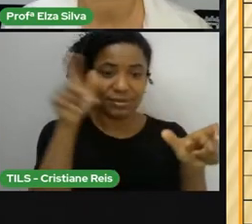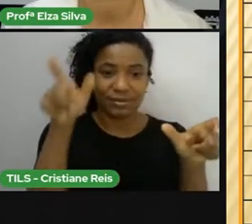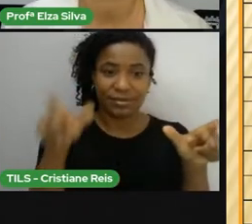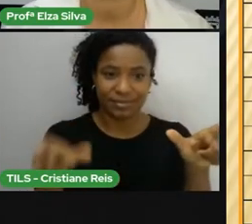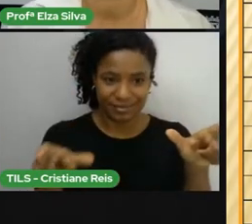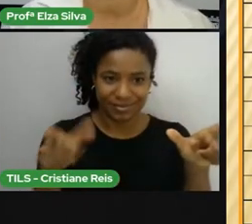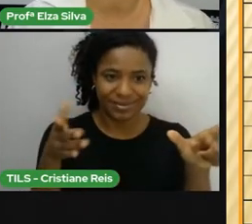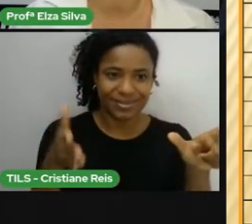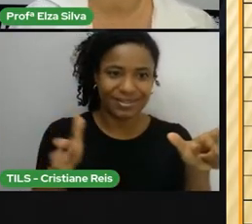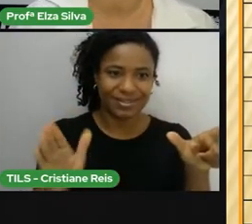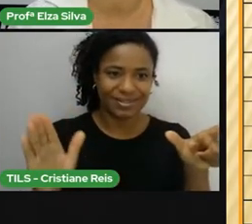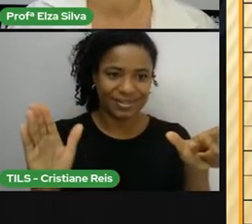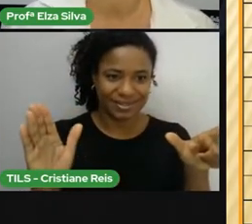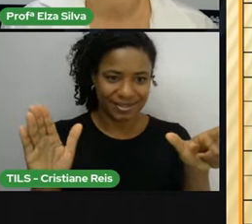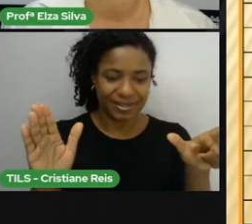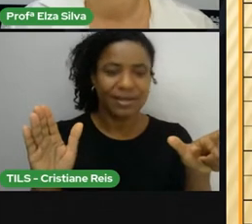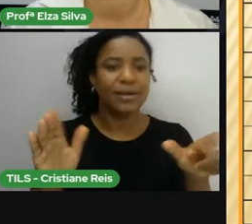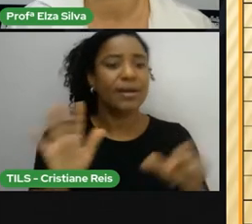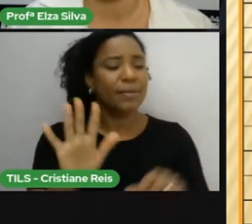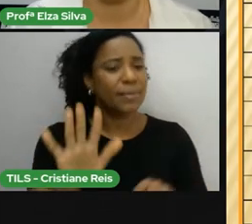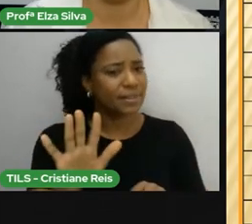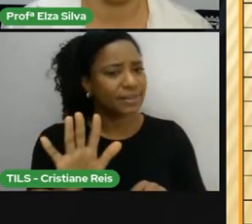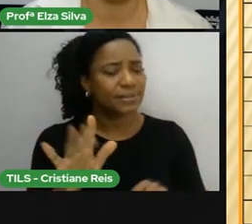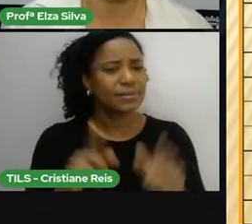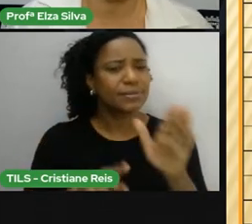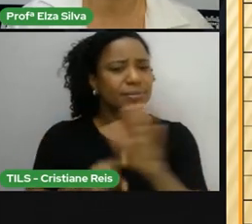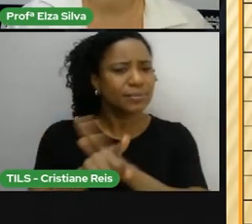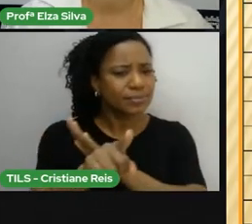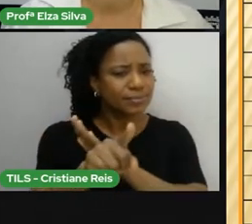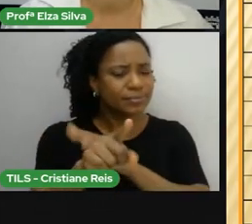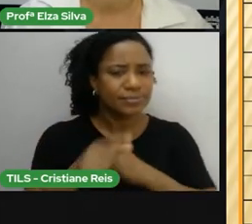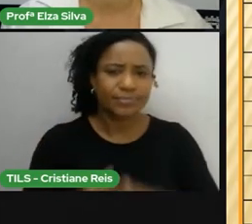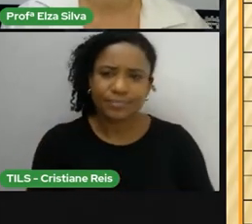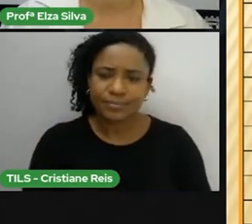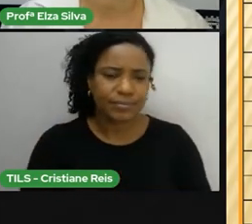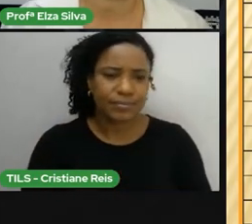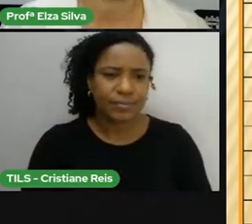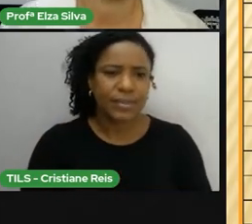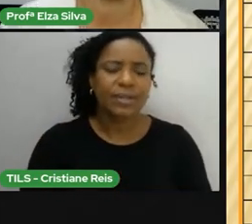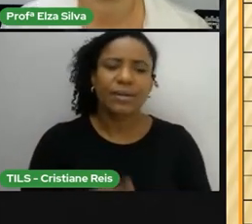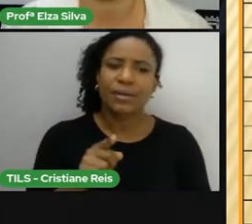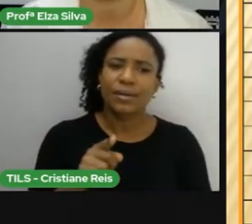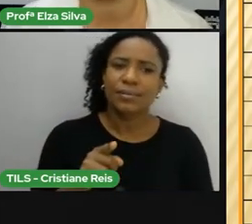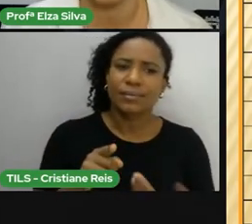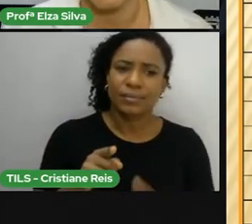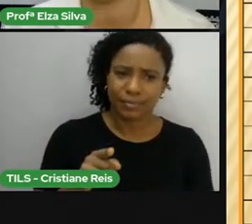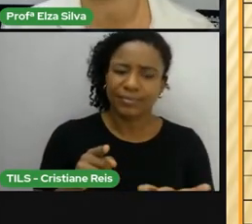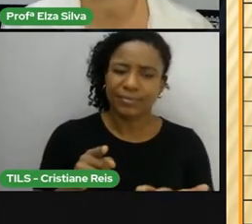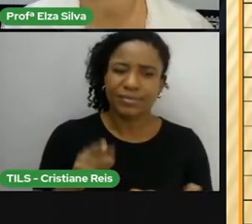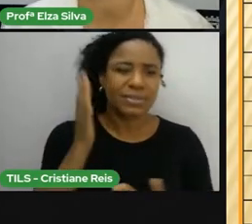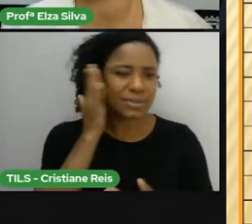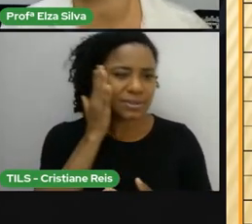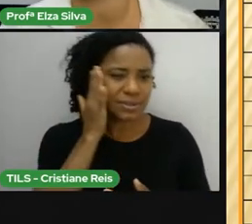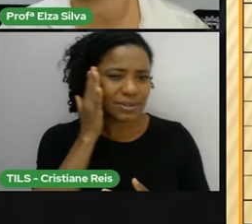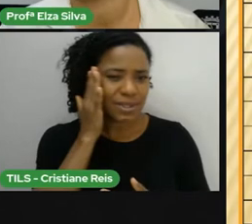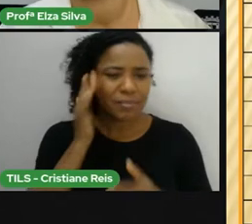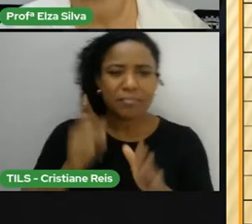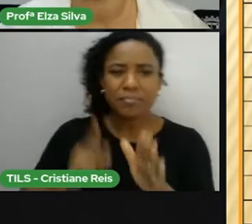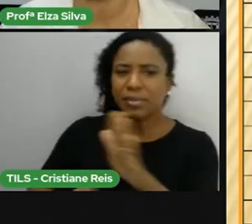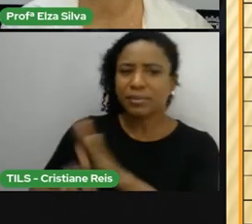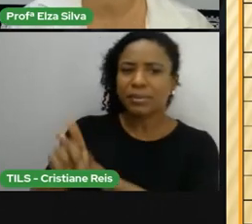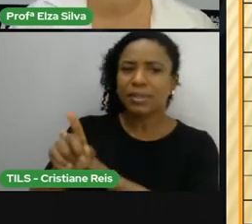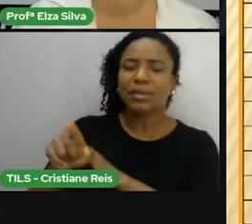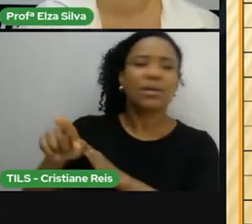Mas antes disso, eu pergunto para vocês Vocês sabem perguntar a origem